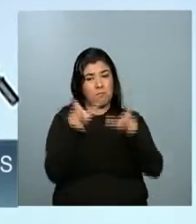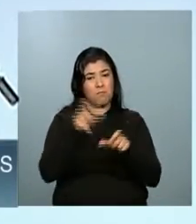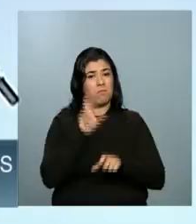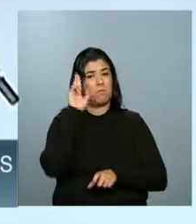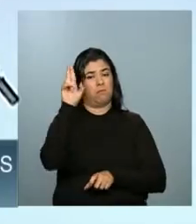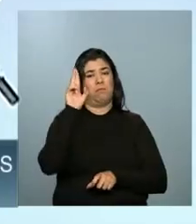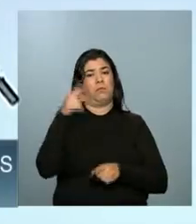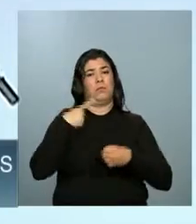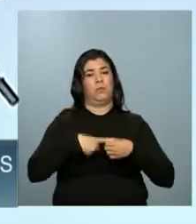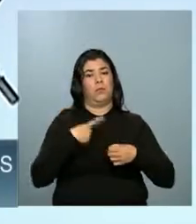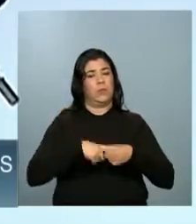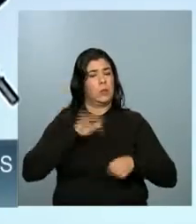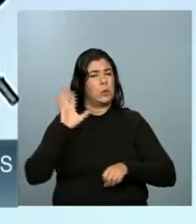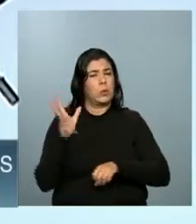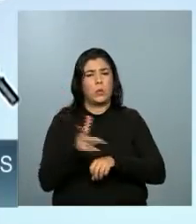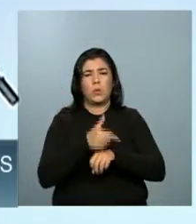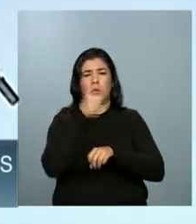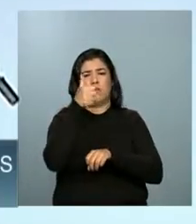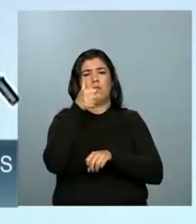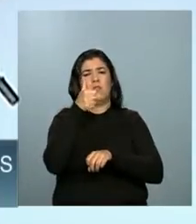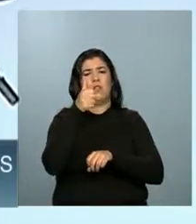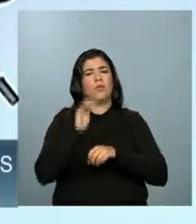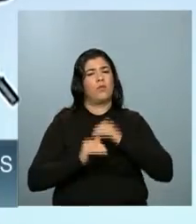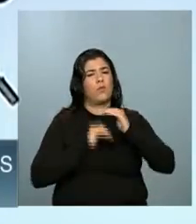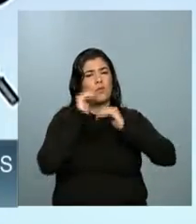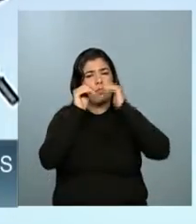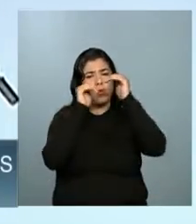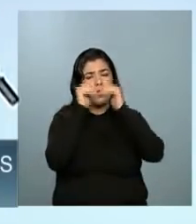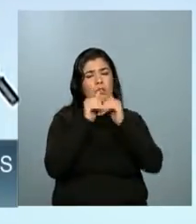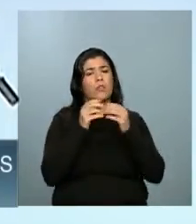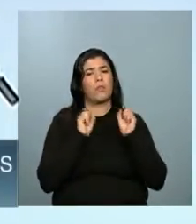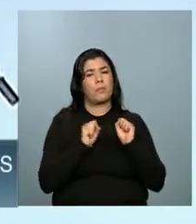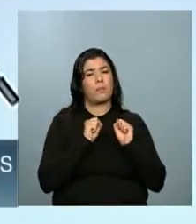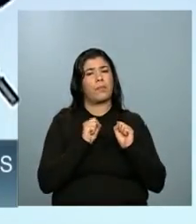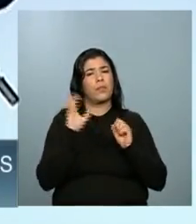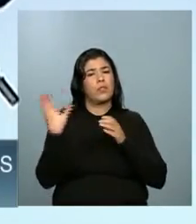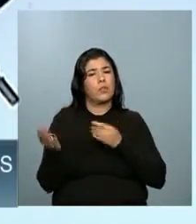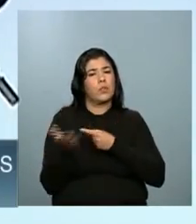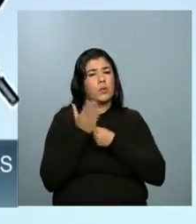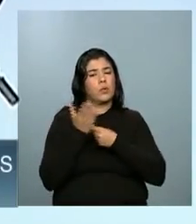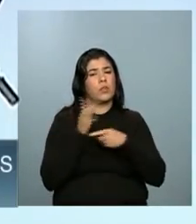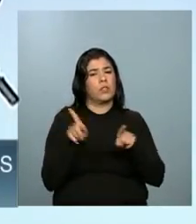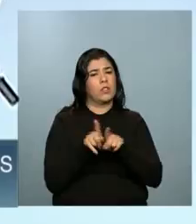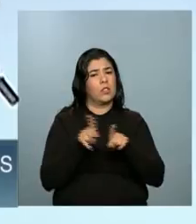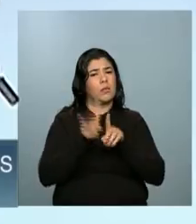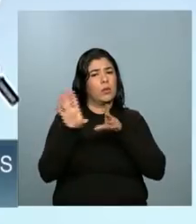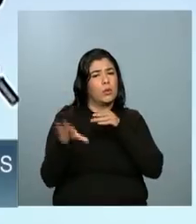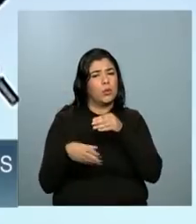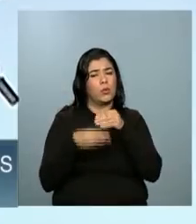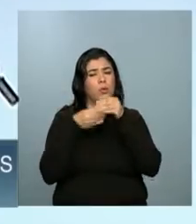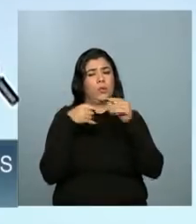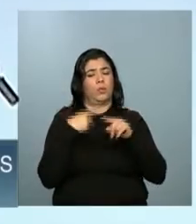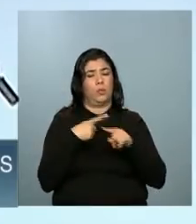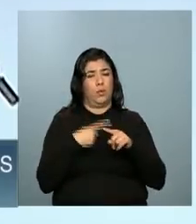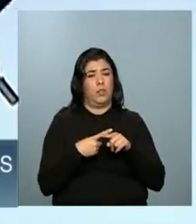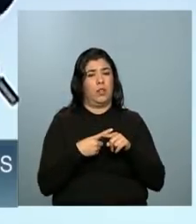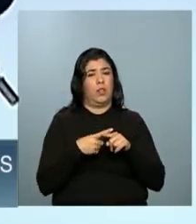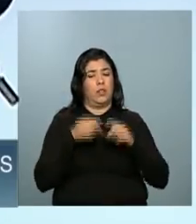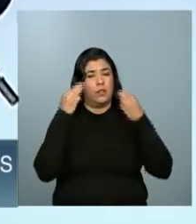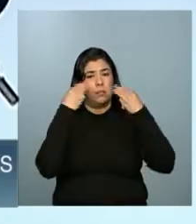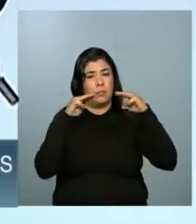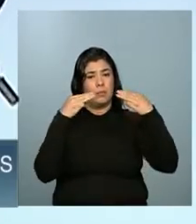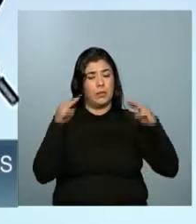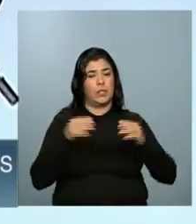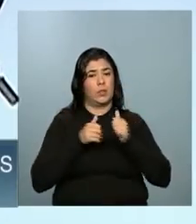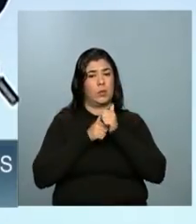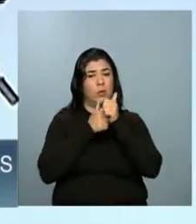araguarinas maravilhosos. Que venham acrescentar, que venham nos ajudar cada vez mais. Porque a missão